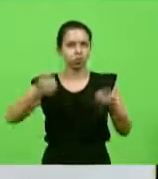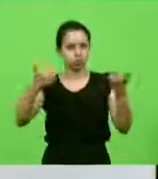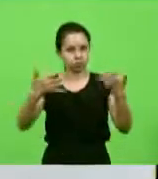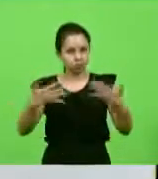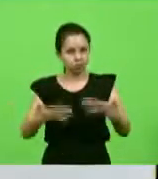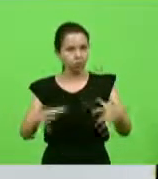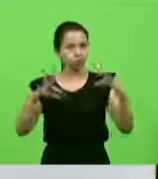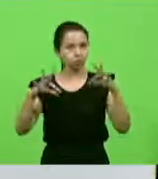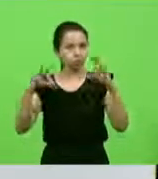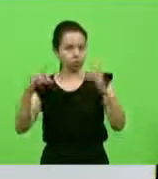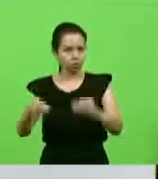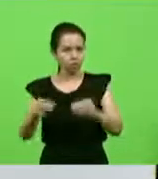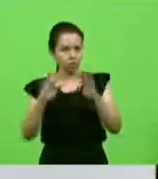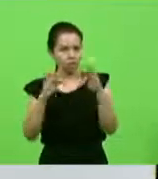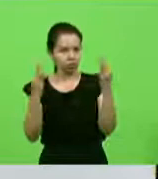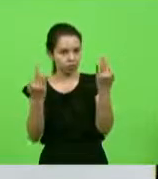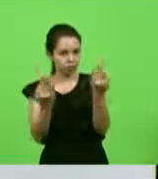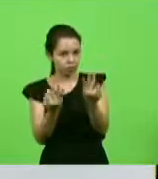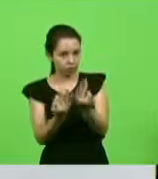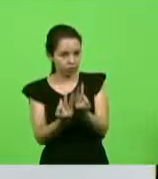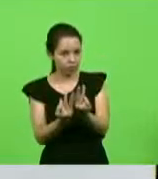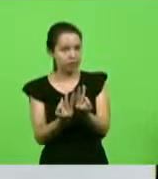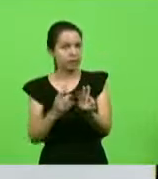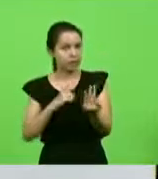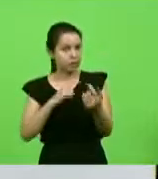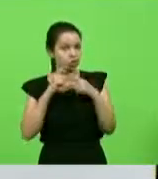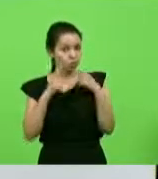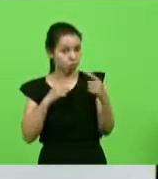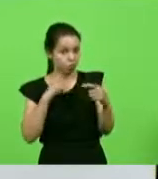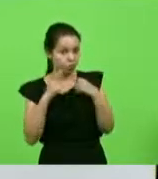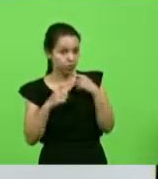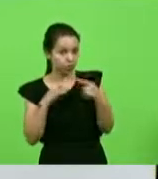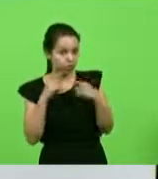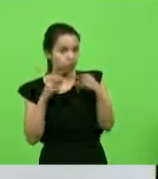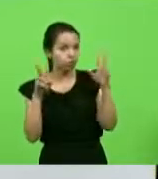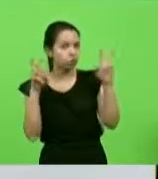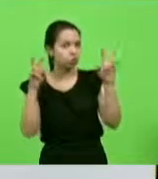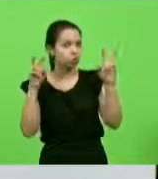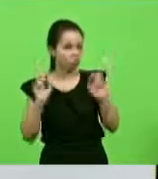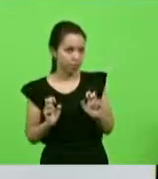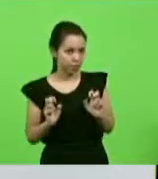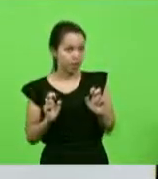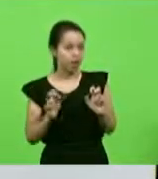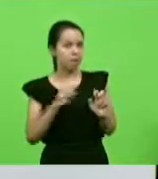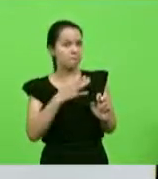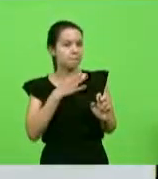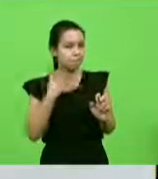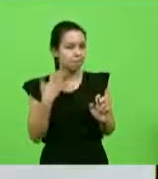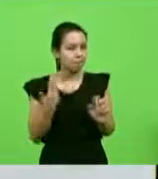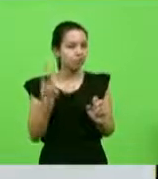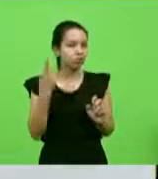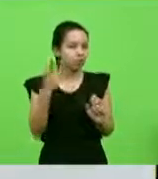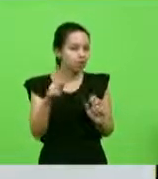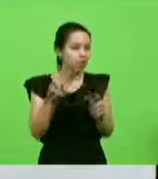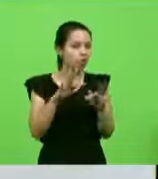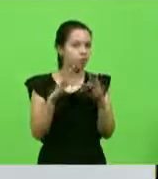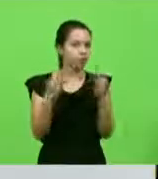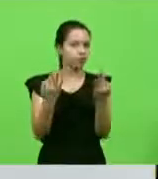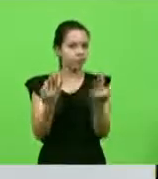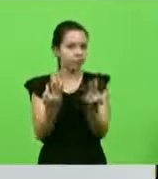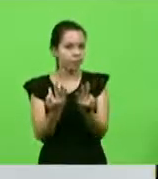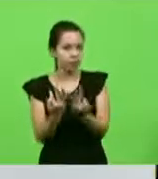as famílias que têm alguma dúvida com relação à morte de familiares que foram